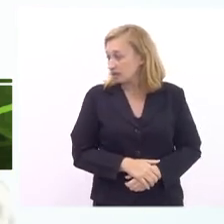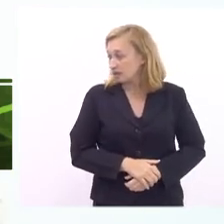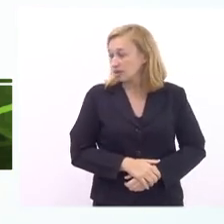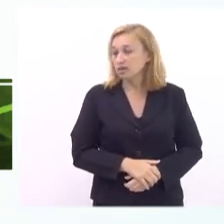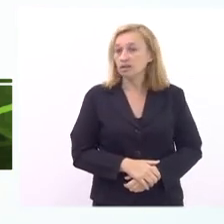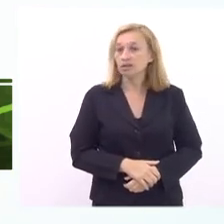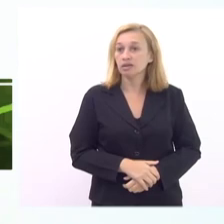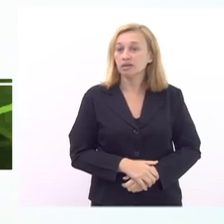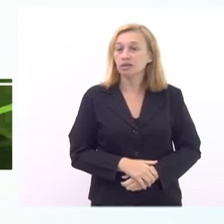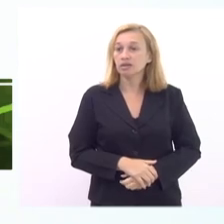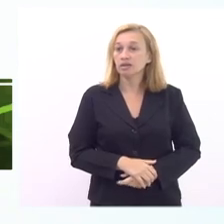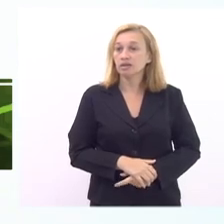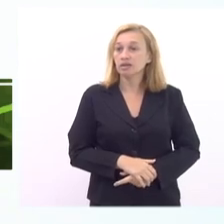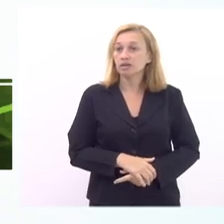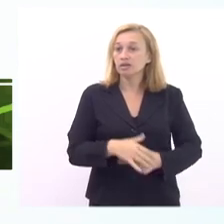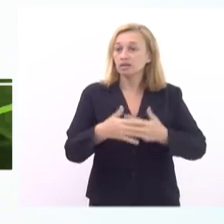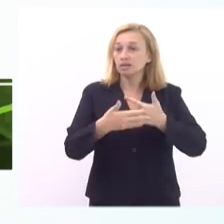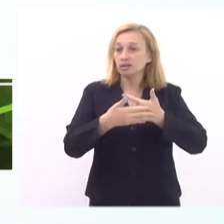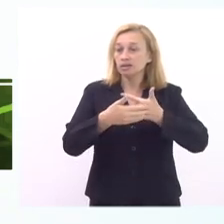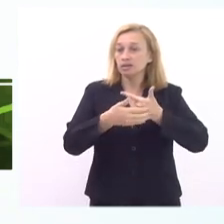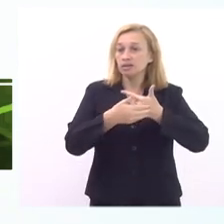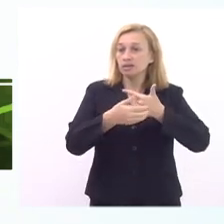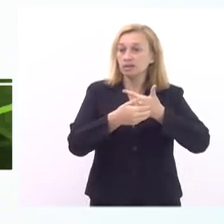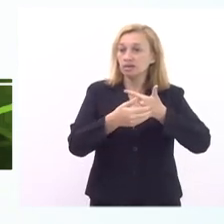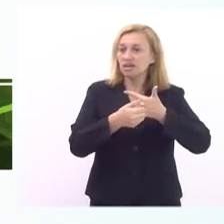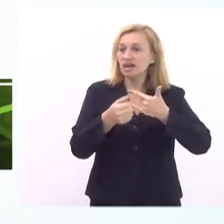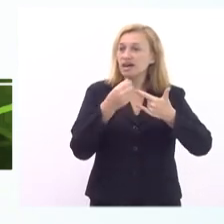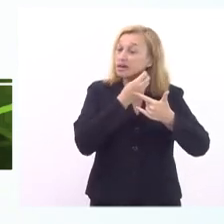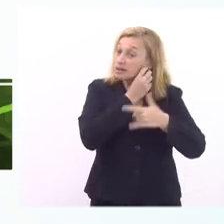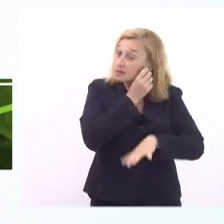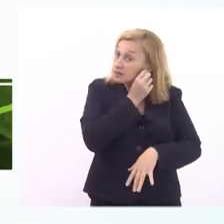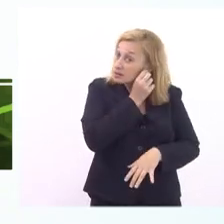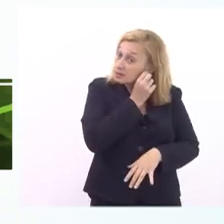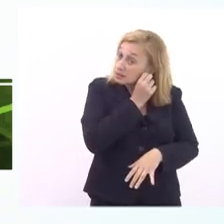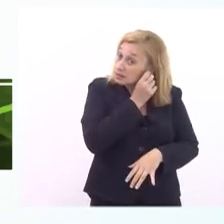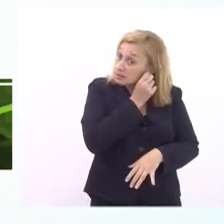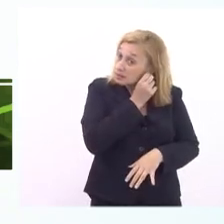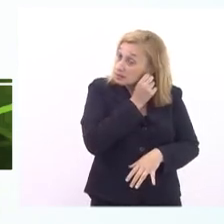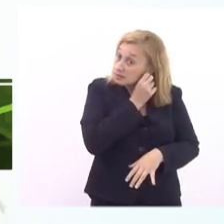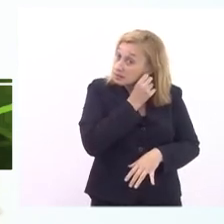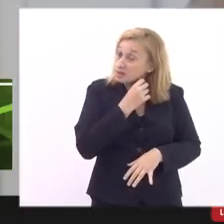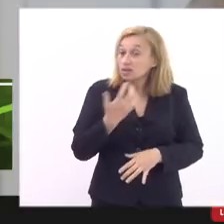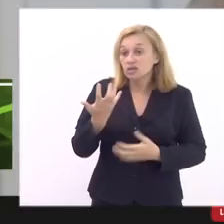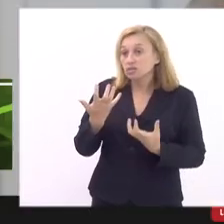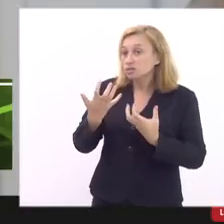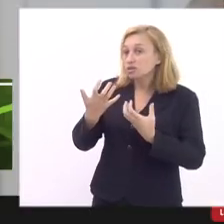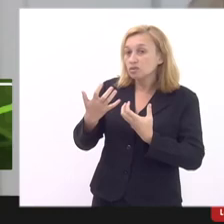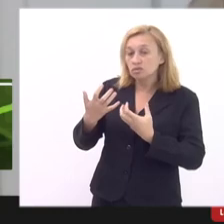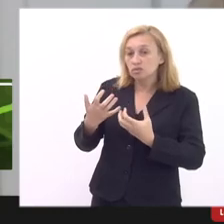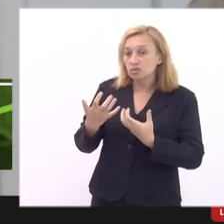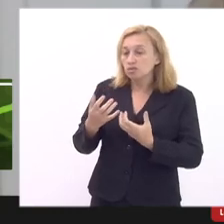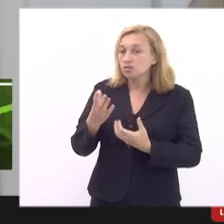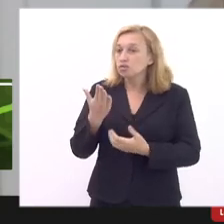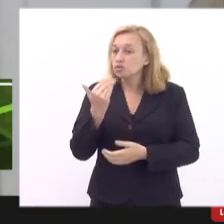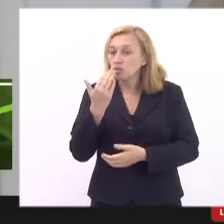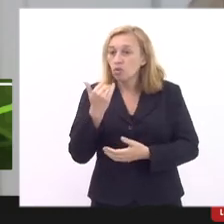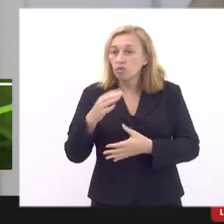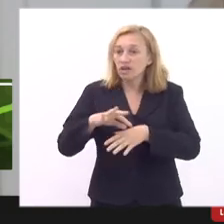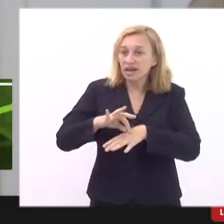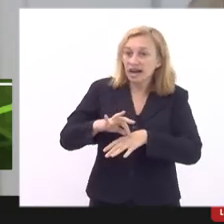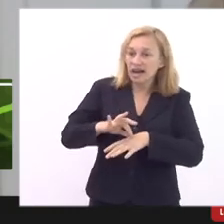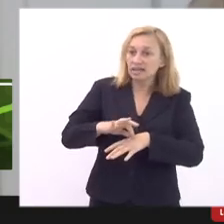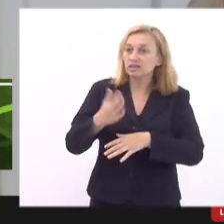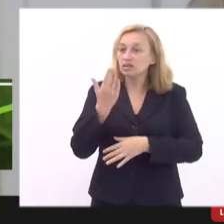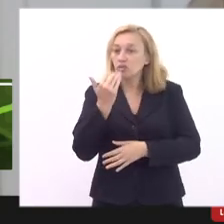um cardápio específico o que ele faz é que ele come arroz e feijão e não come a carne ou come o arroz com legume e não come aí se é um arroz